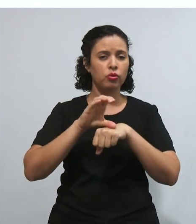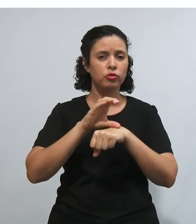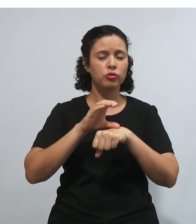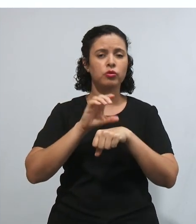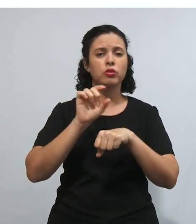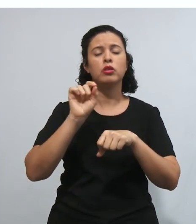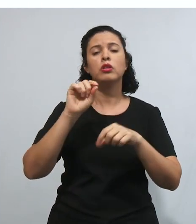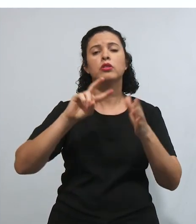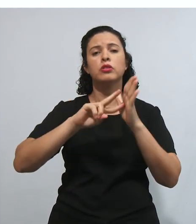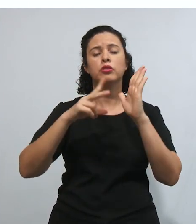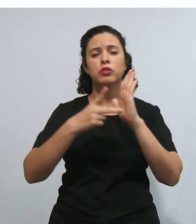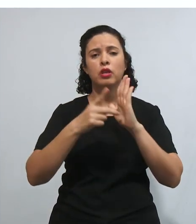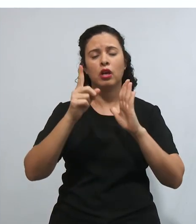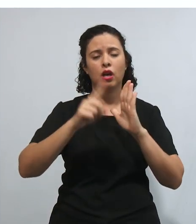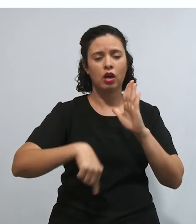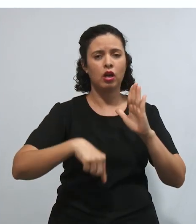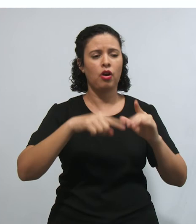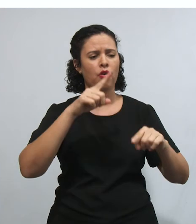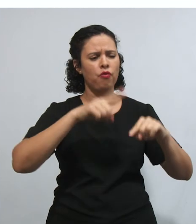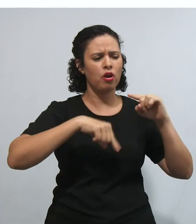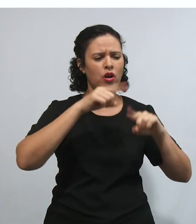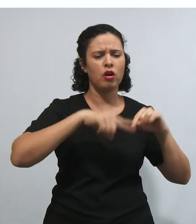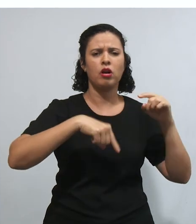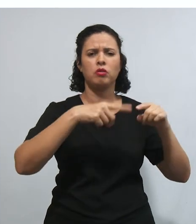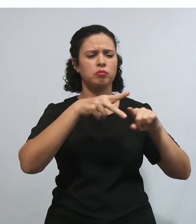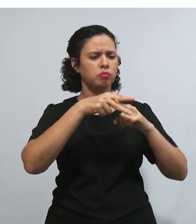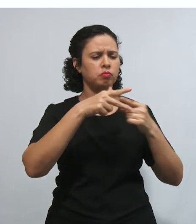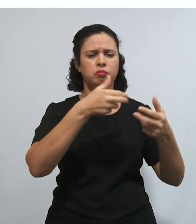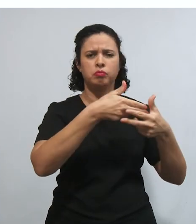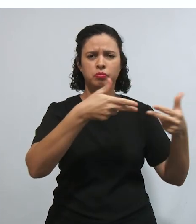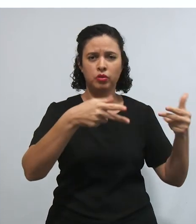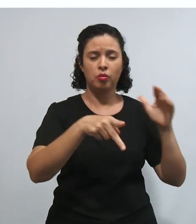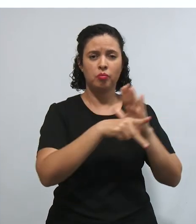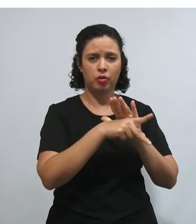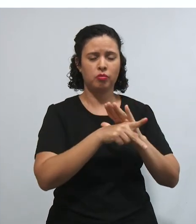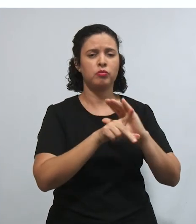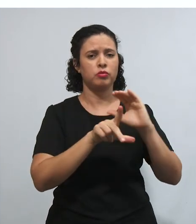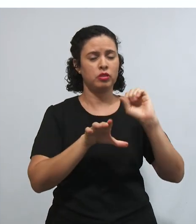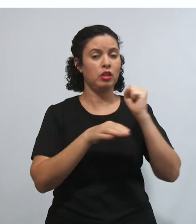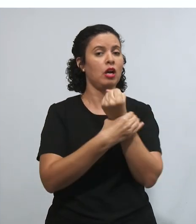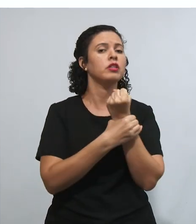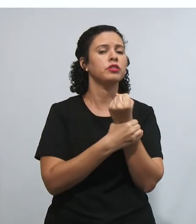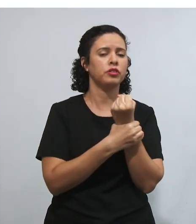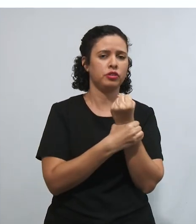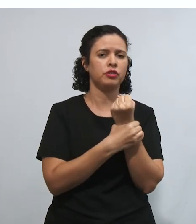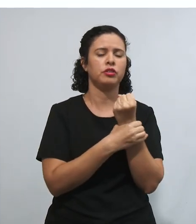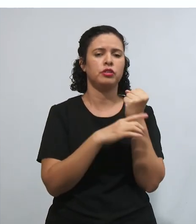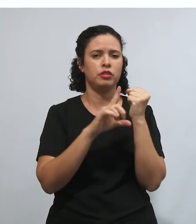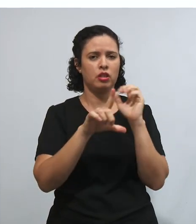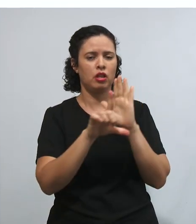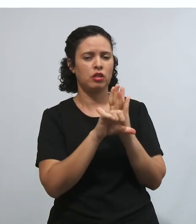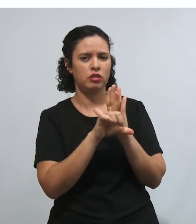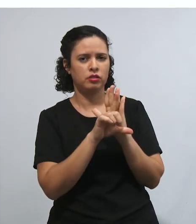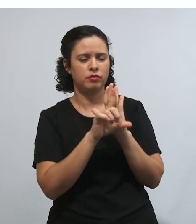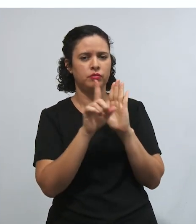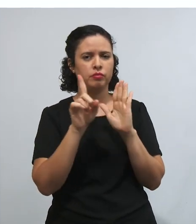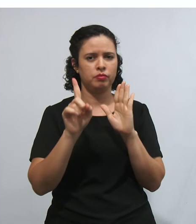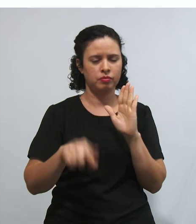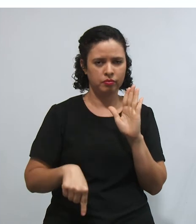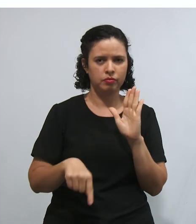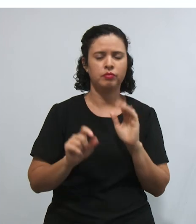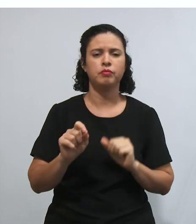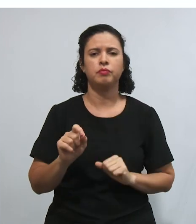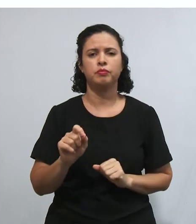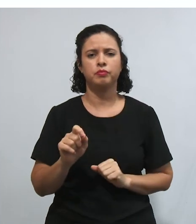percebam, tá? Os direitos são os nossos direitos em geral, mas as garantias, elas são representadas pelos remédios